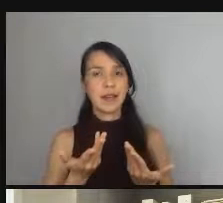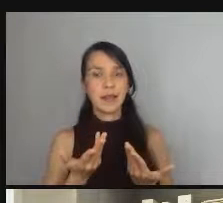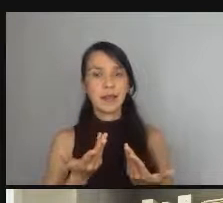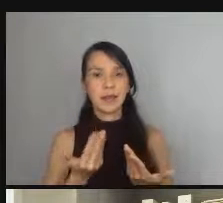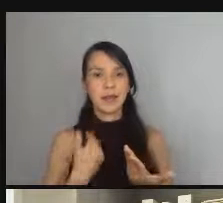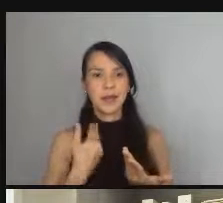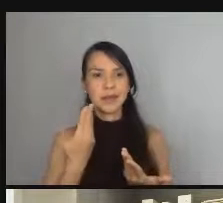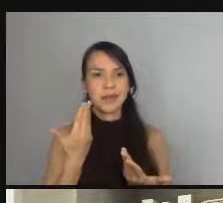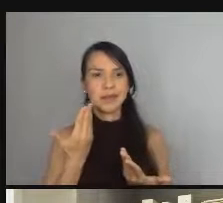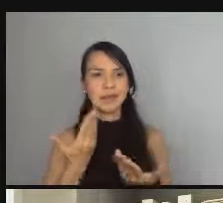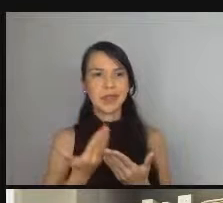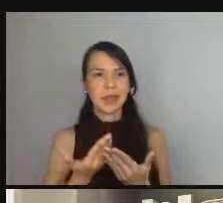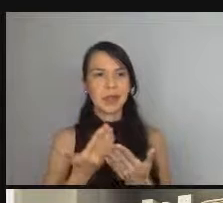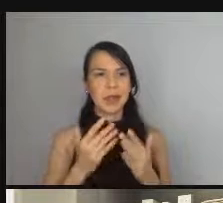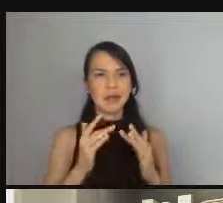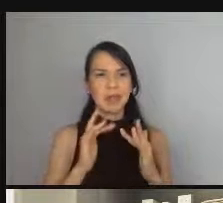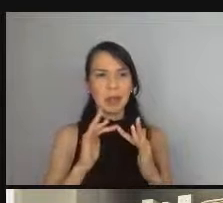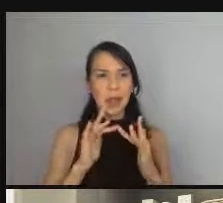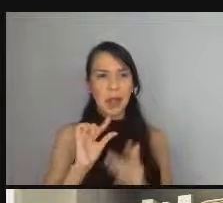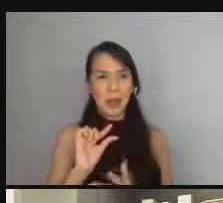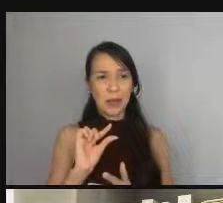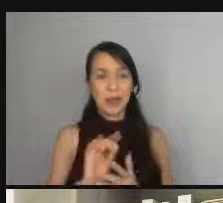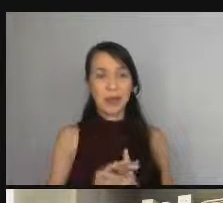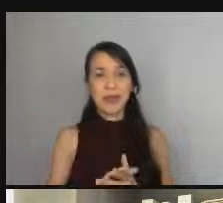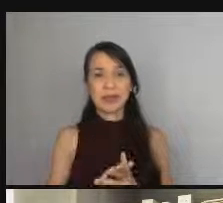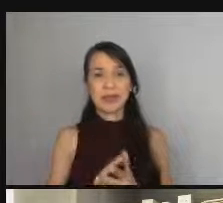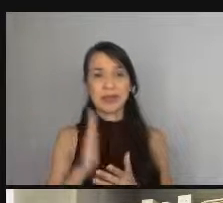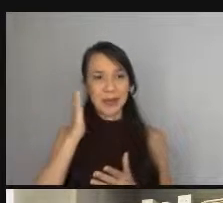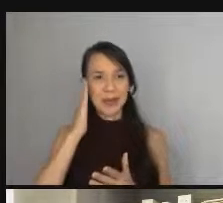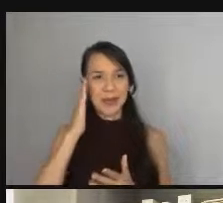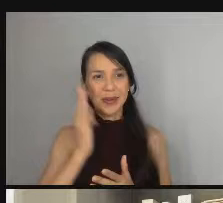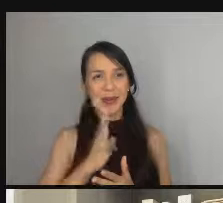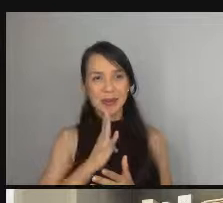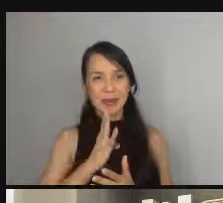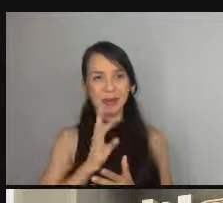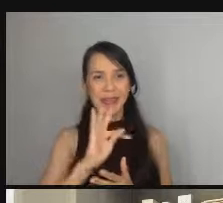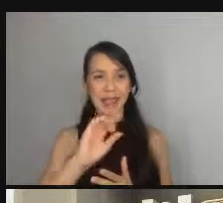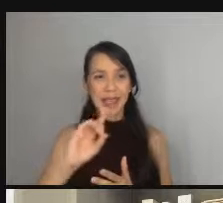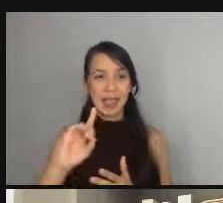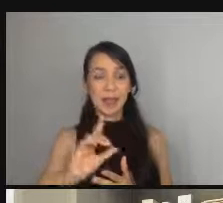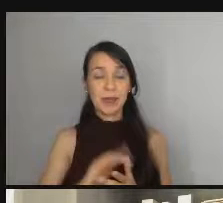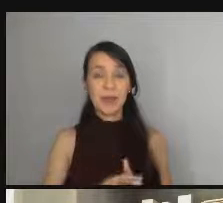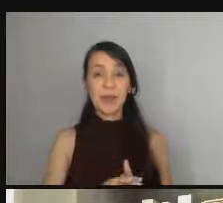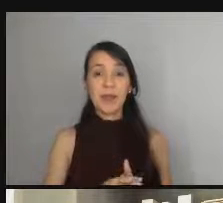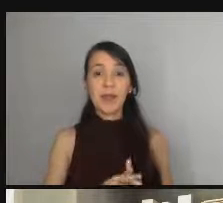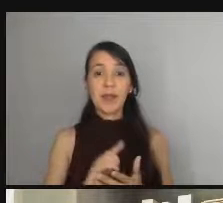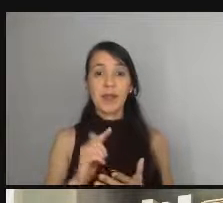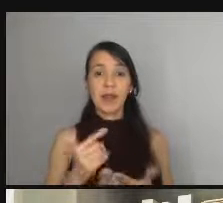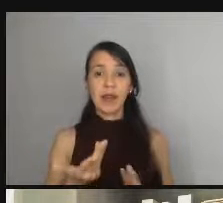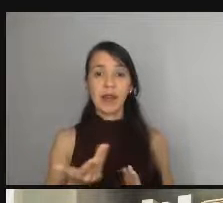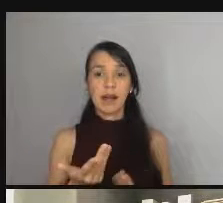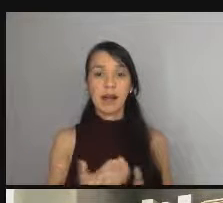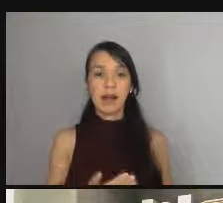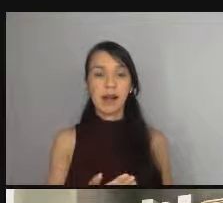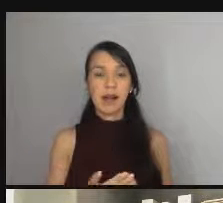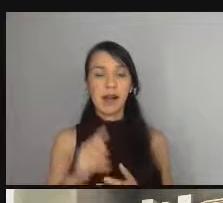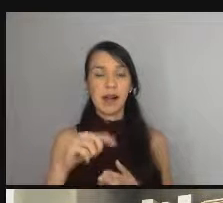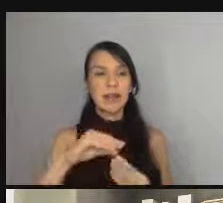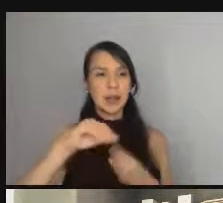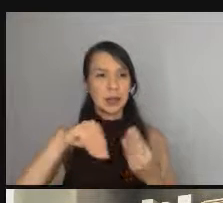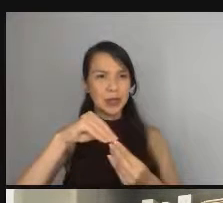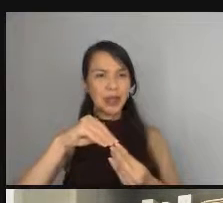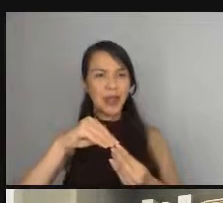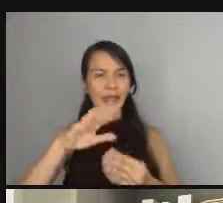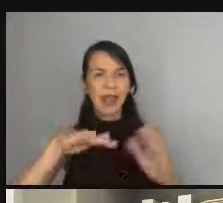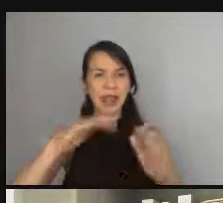não tinha tanto não tinha muito pouco conhecimento de BDD é essa mistura né